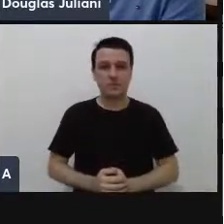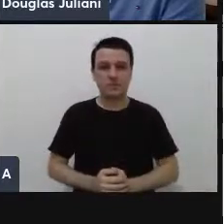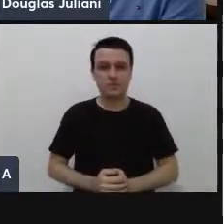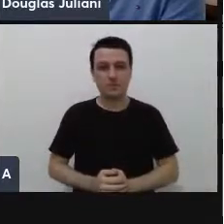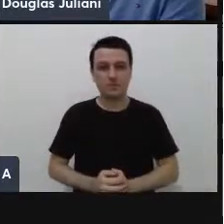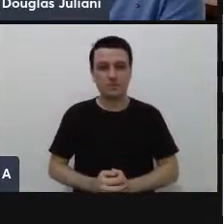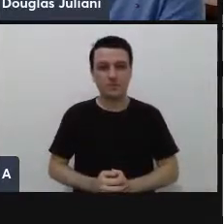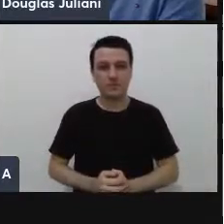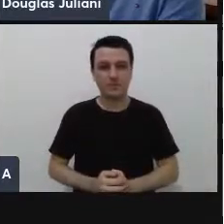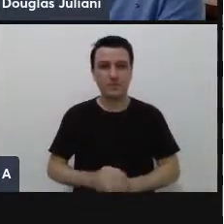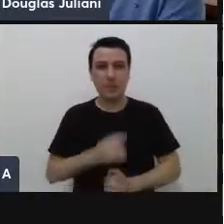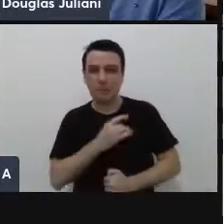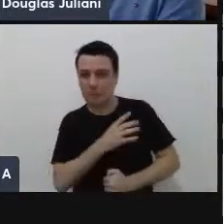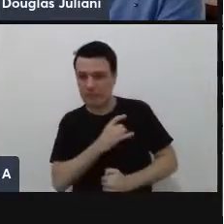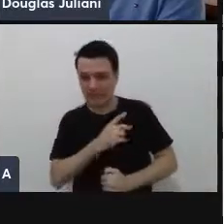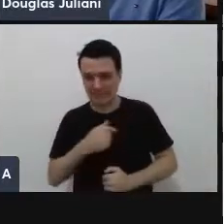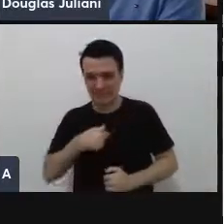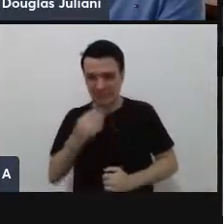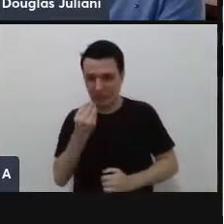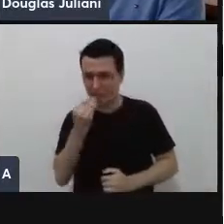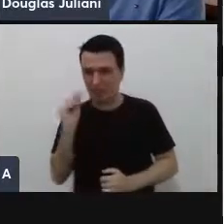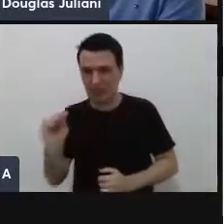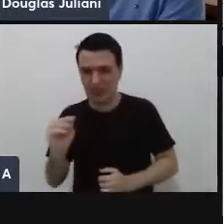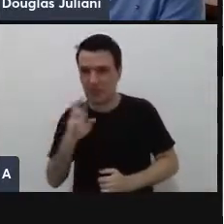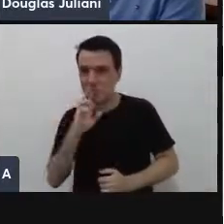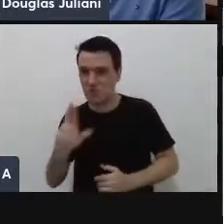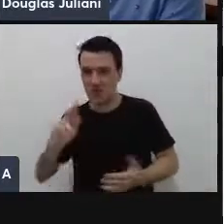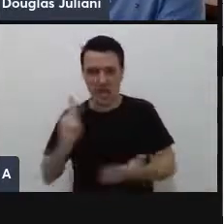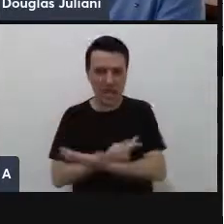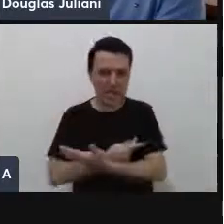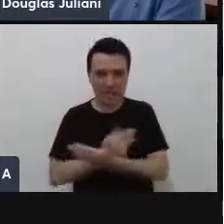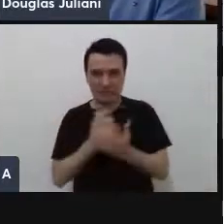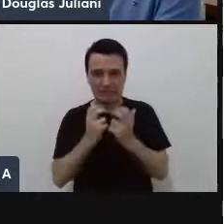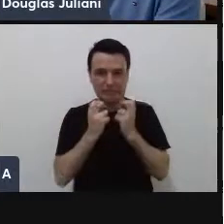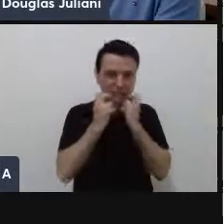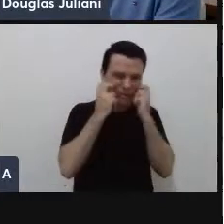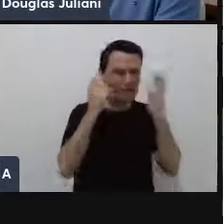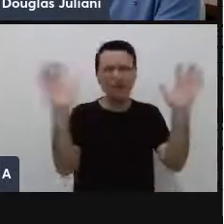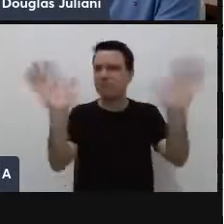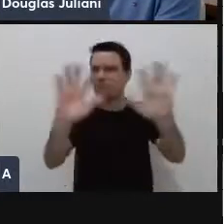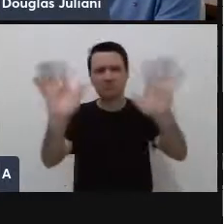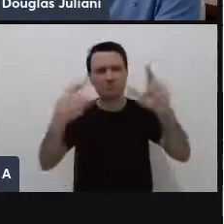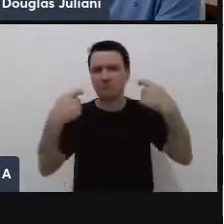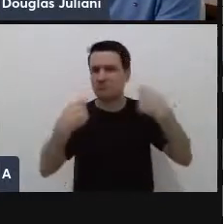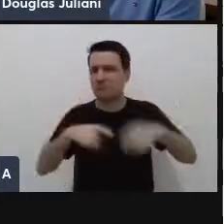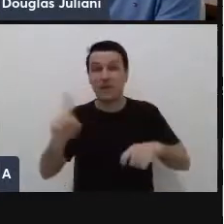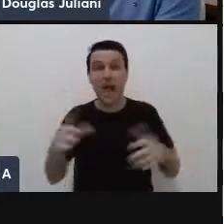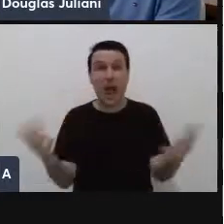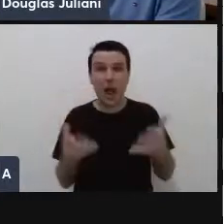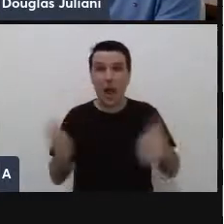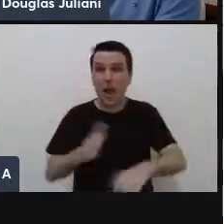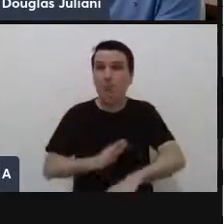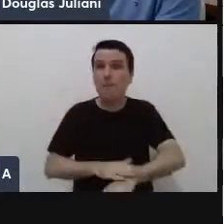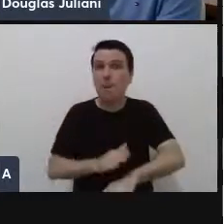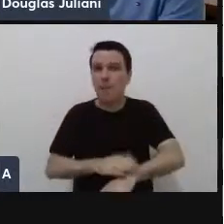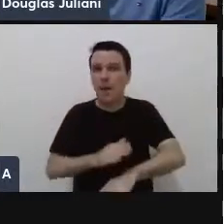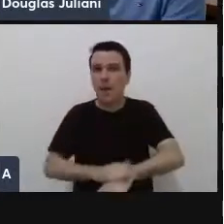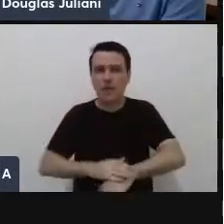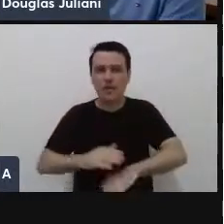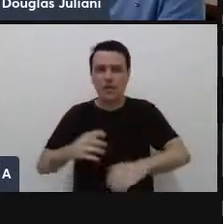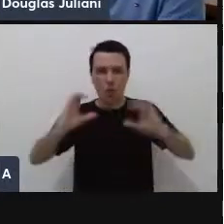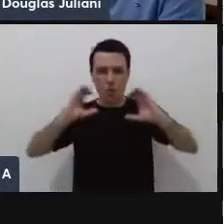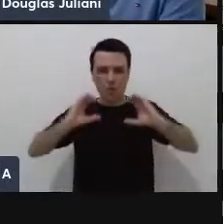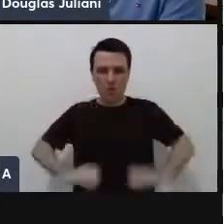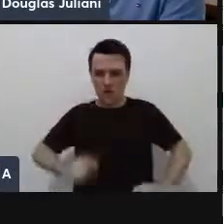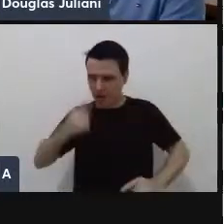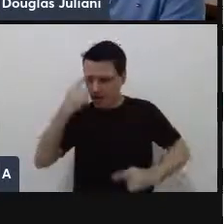sem medo de errar sem medo de ser feliz sem vergonha agora é a hora da gente colocar em prática o nosso comportamento inovador